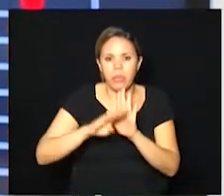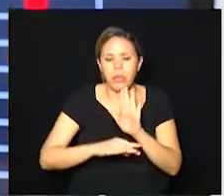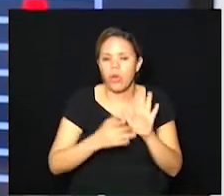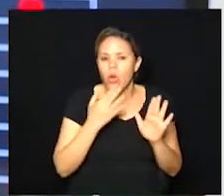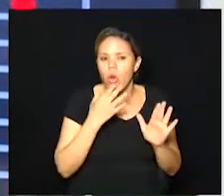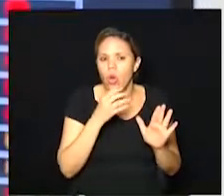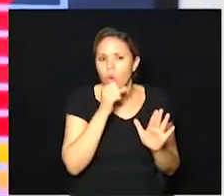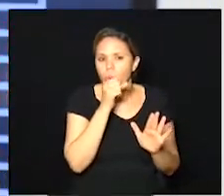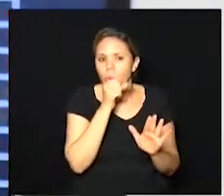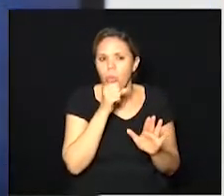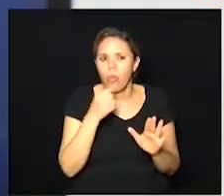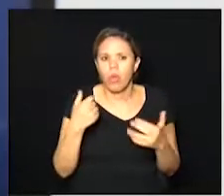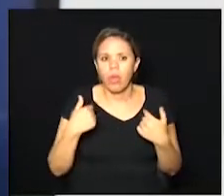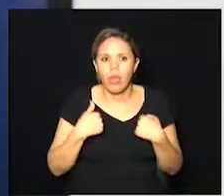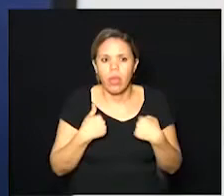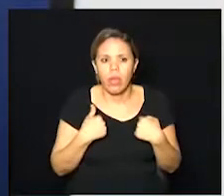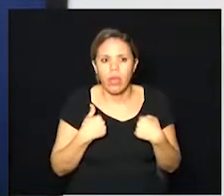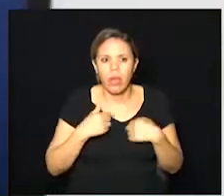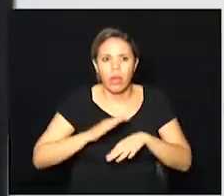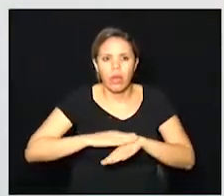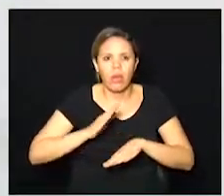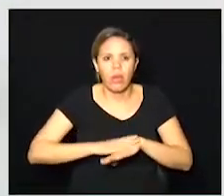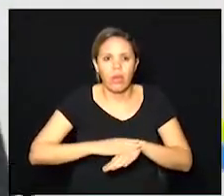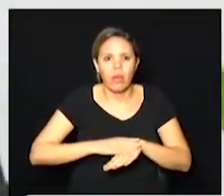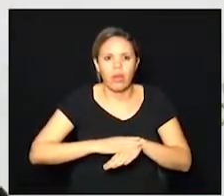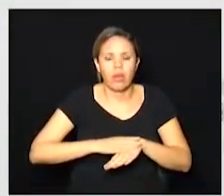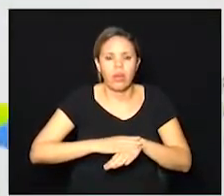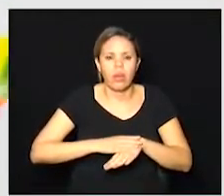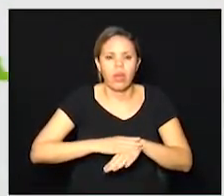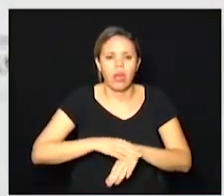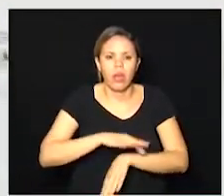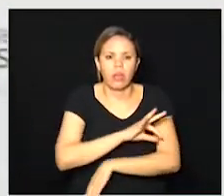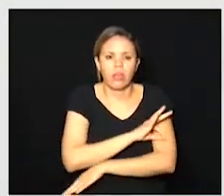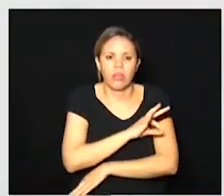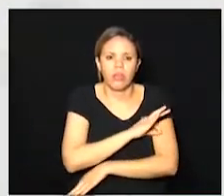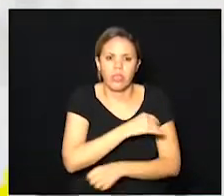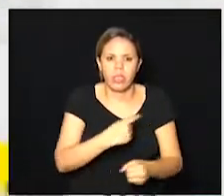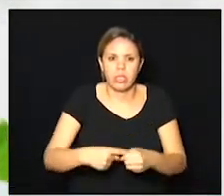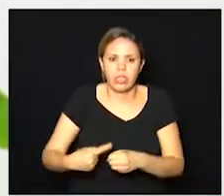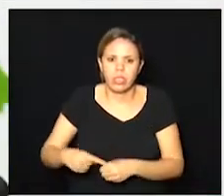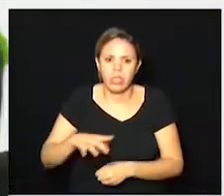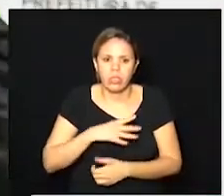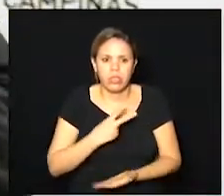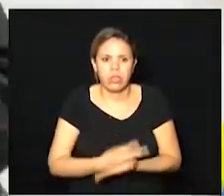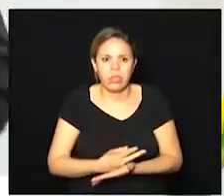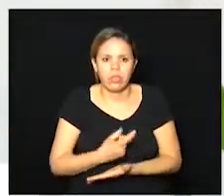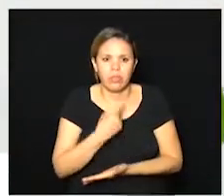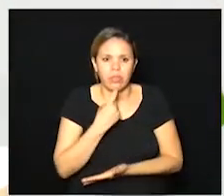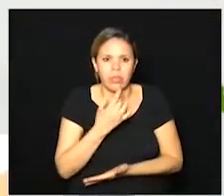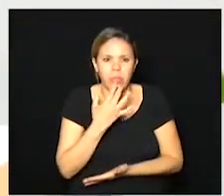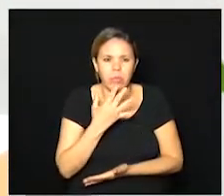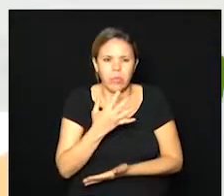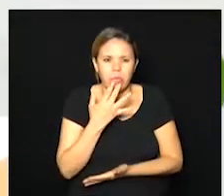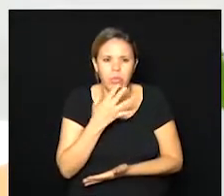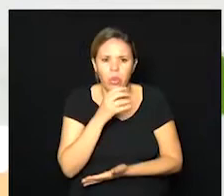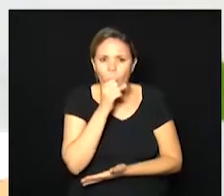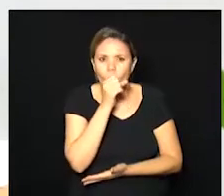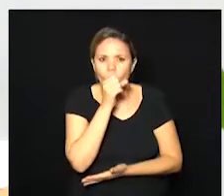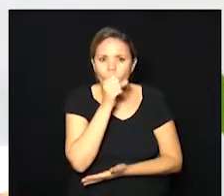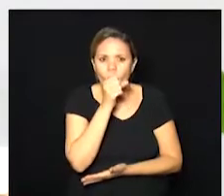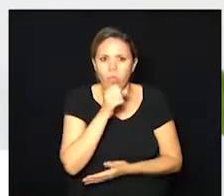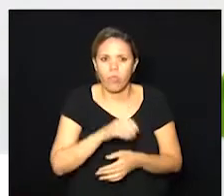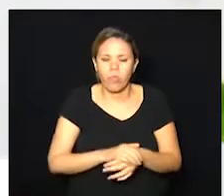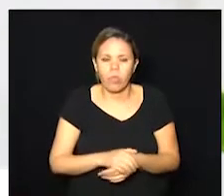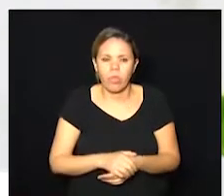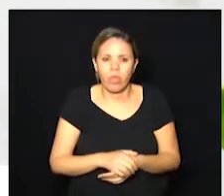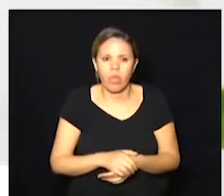laranja e eu, por uma autonomia municipal, mantive Campinas do laranja mais restritivo,